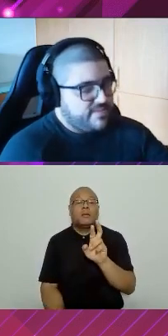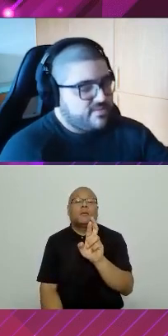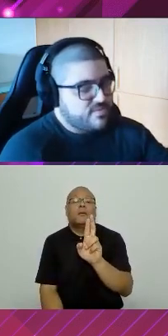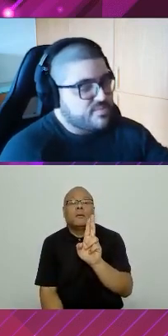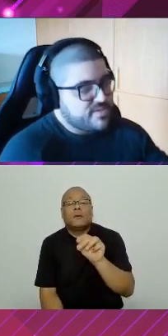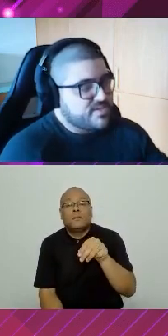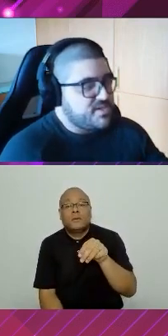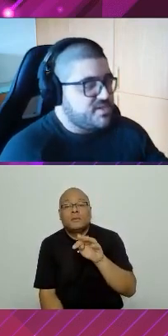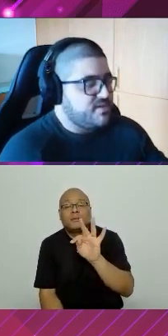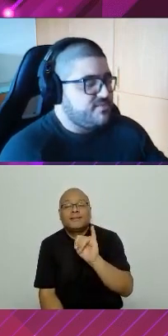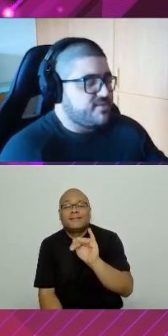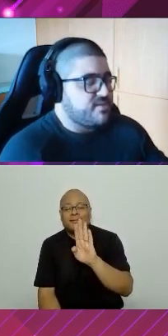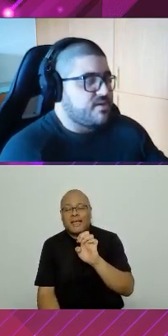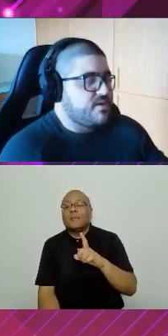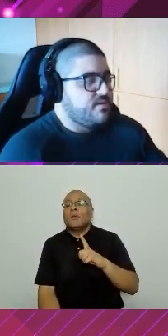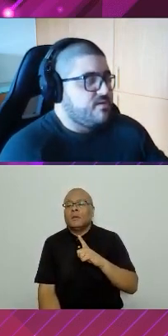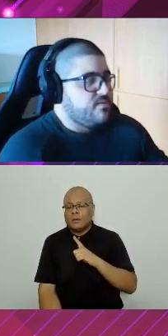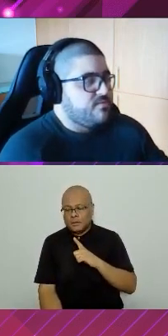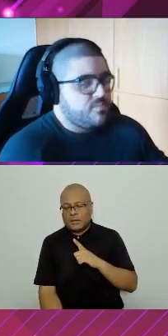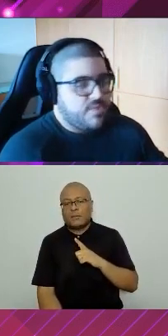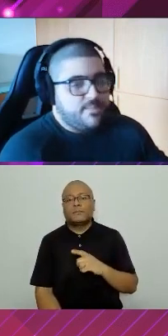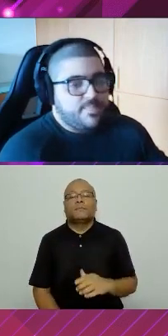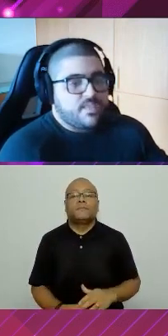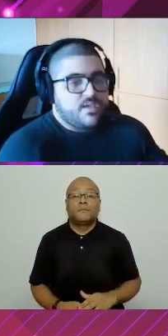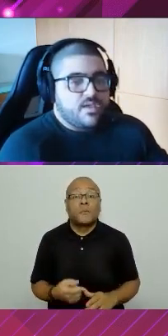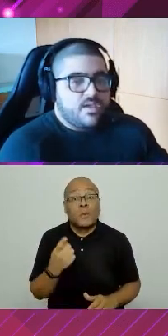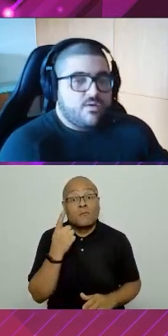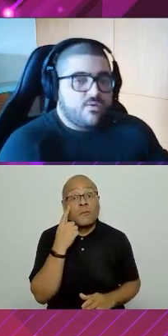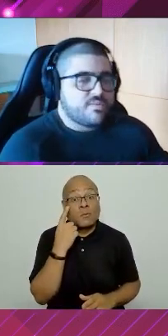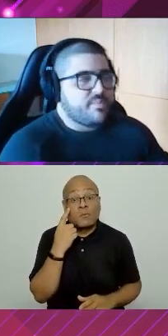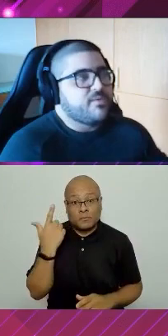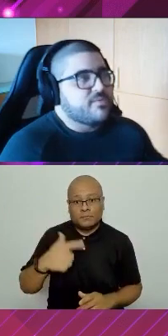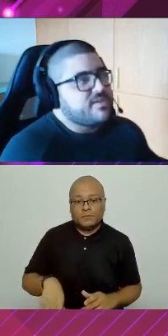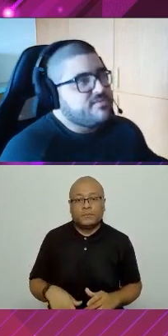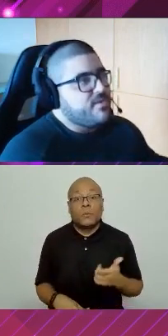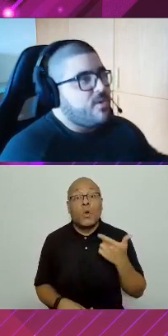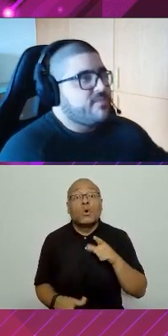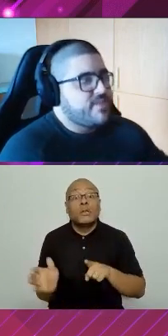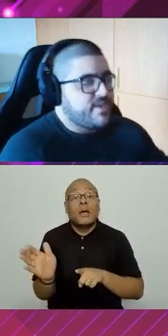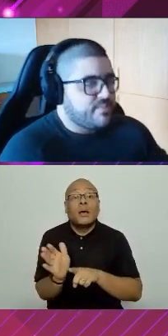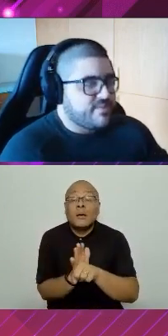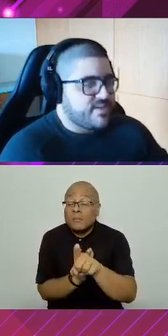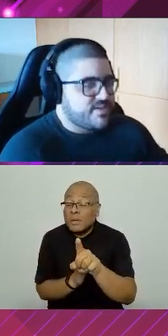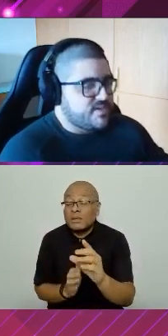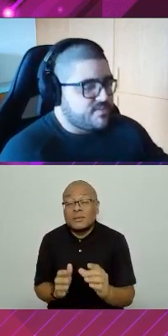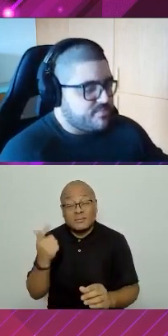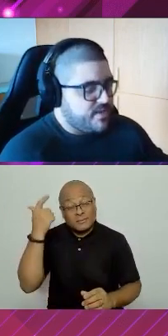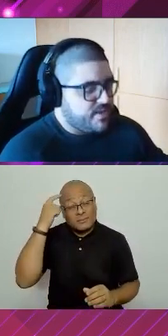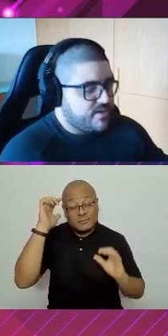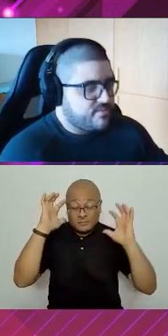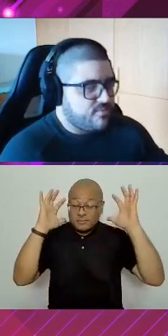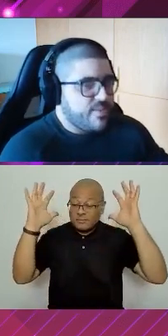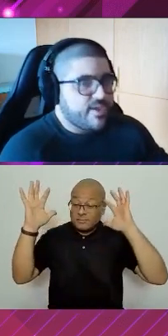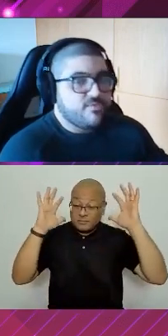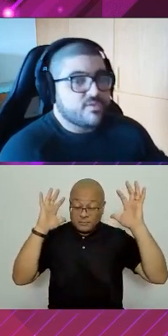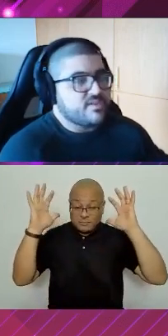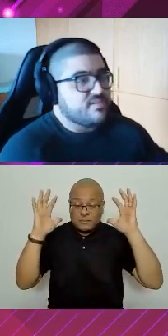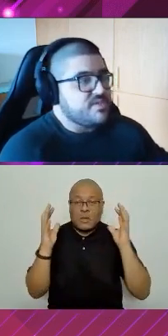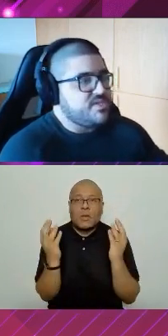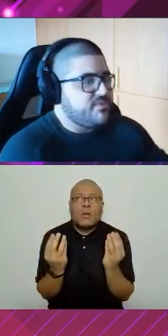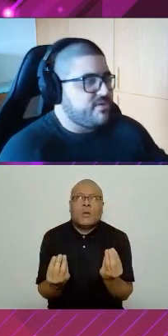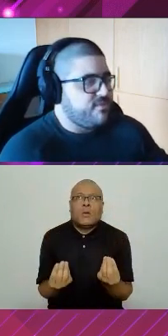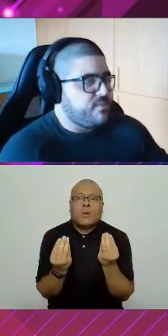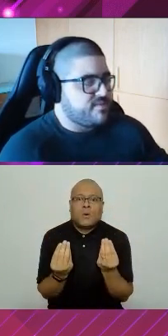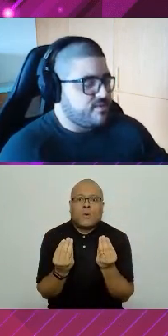Então, essas são as maneiras que a gente tem de fazer. Vamos lá. Outra pergunta que vem óbvia na cabeça da gente. Como é que eu vou